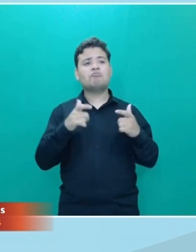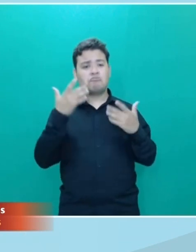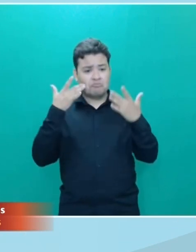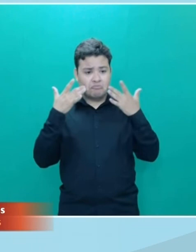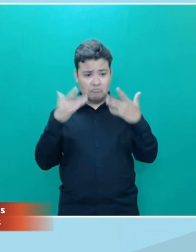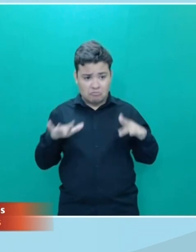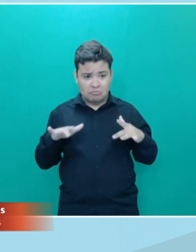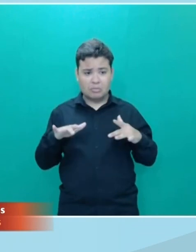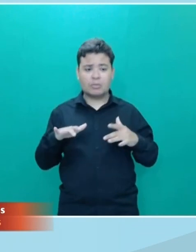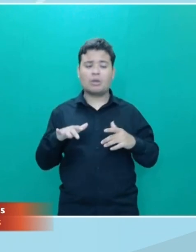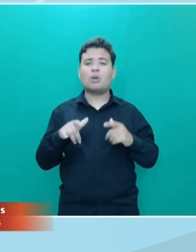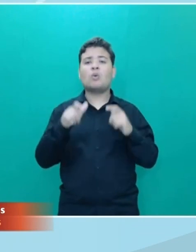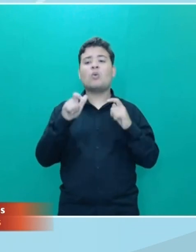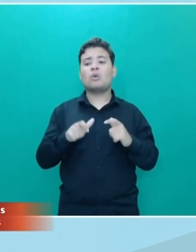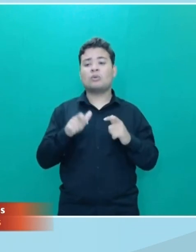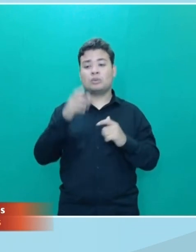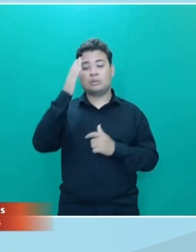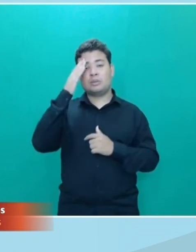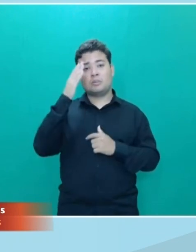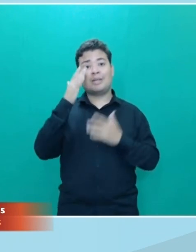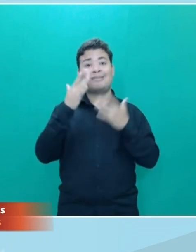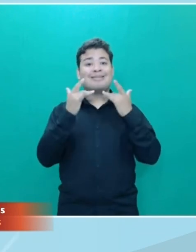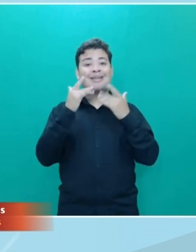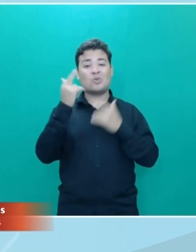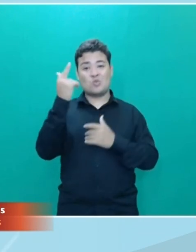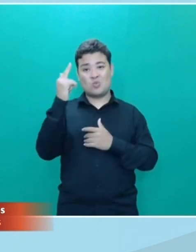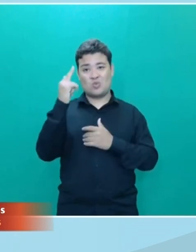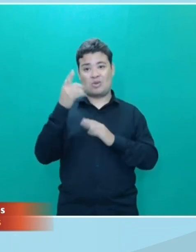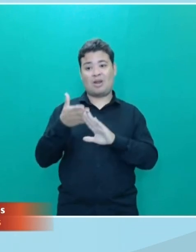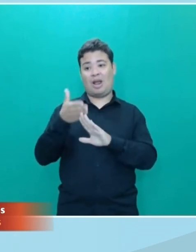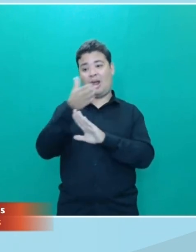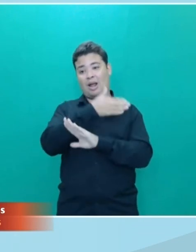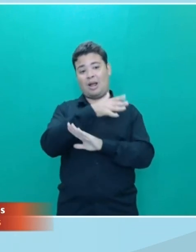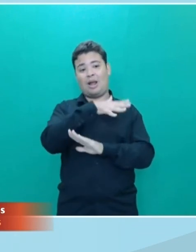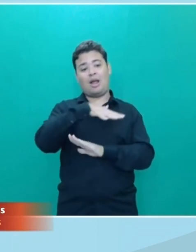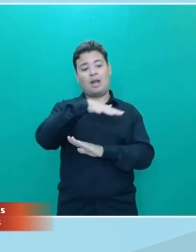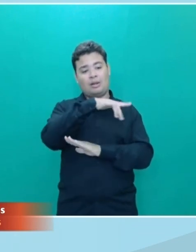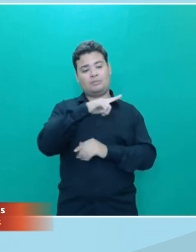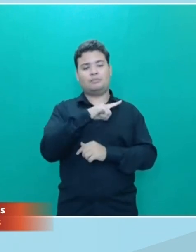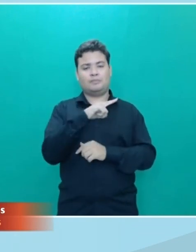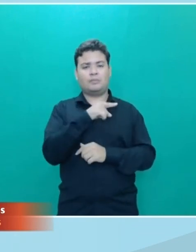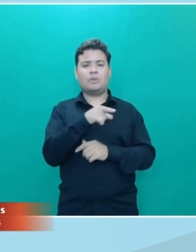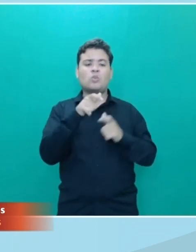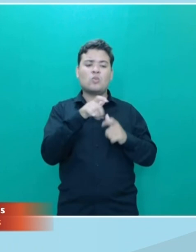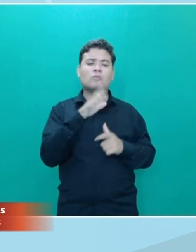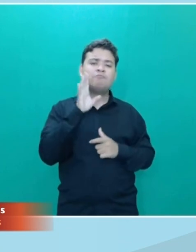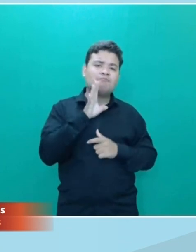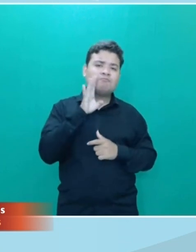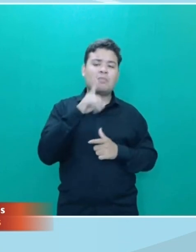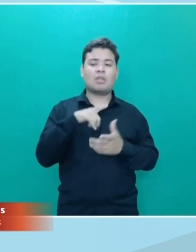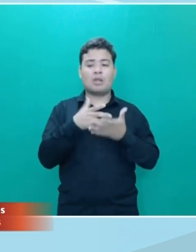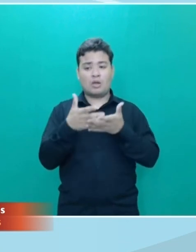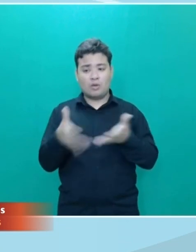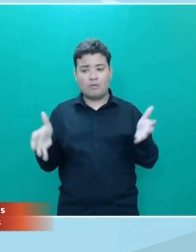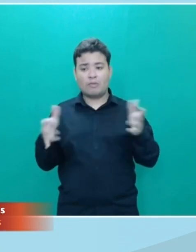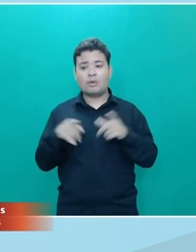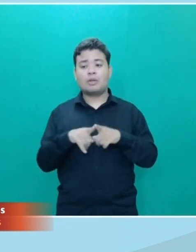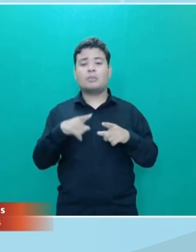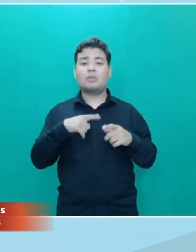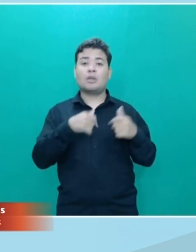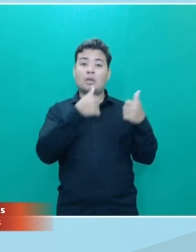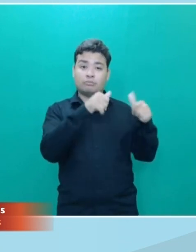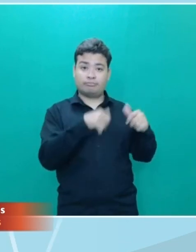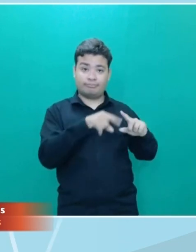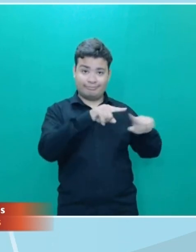Coralina é atrás do Teatro Goiânia uma área bem bacana onde são realizados os eventos onde também há sala de exposições